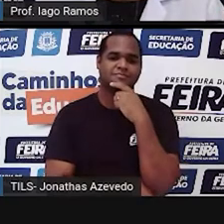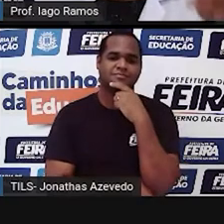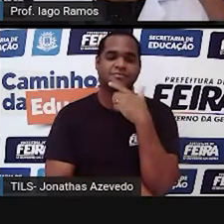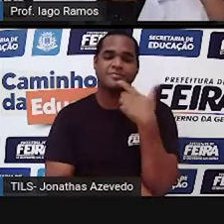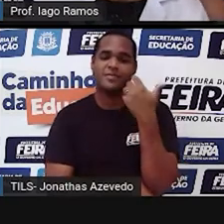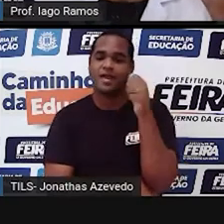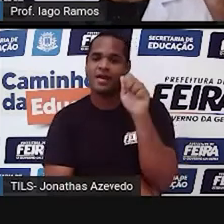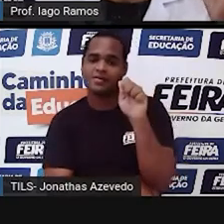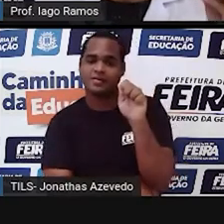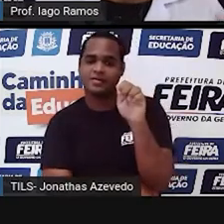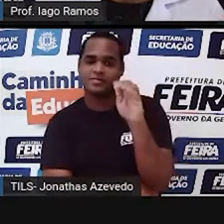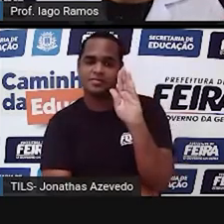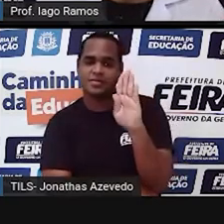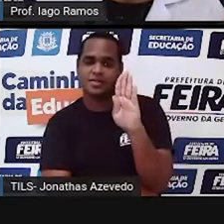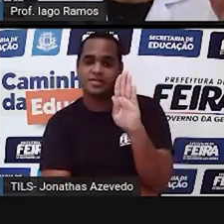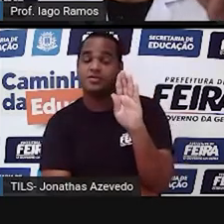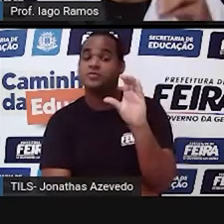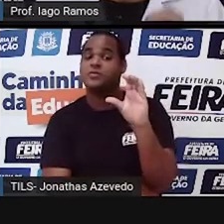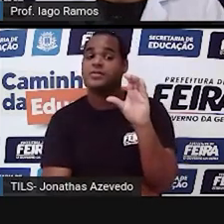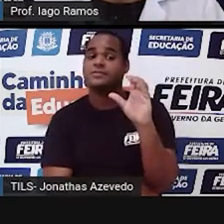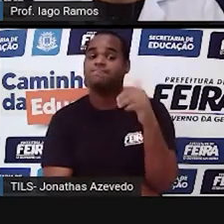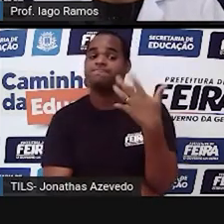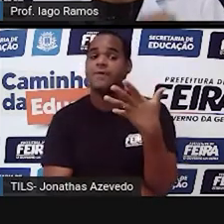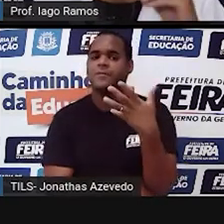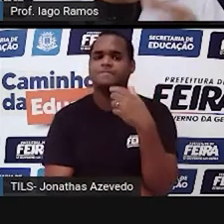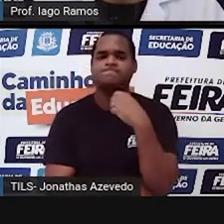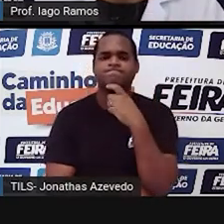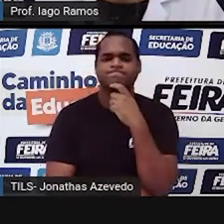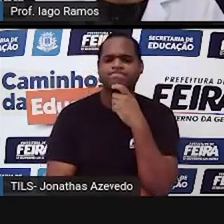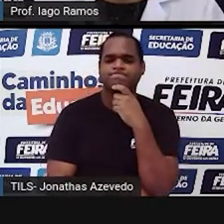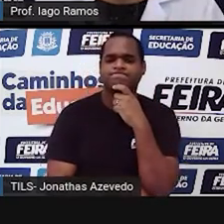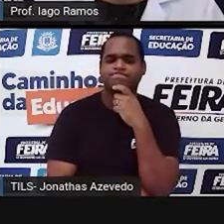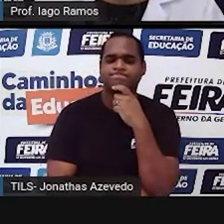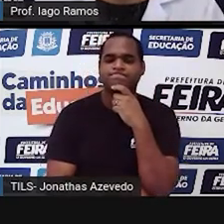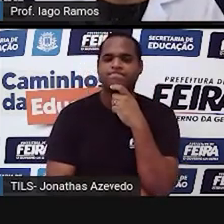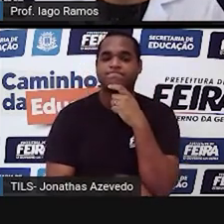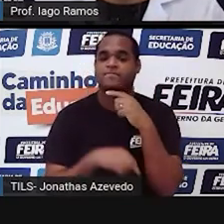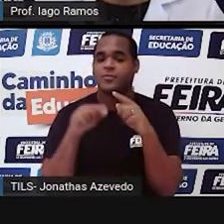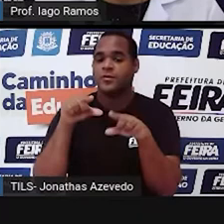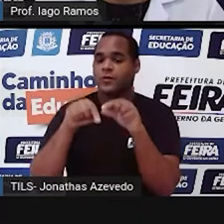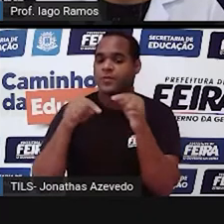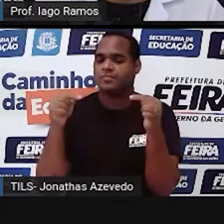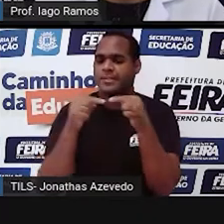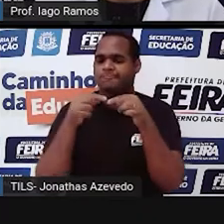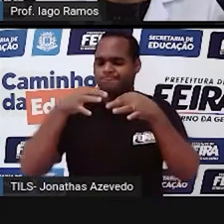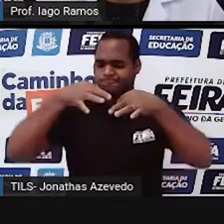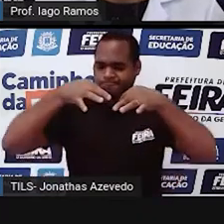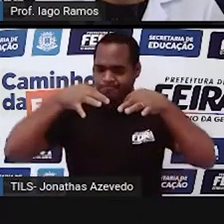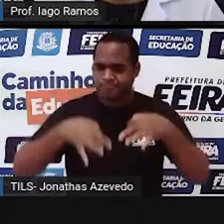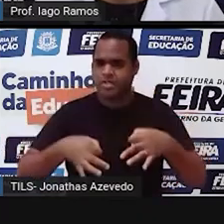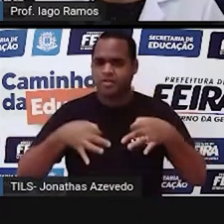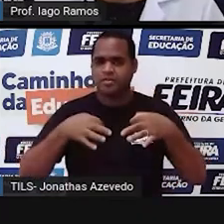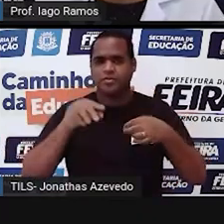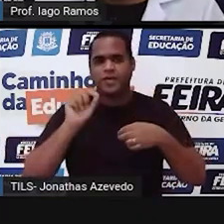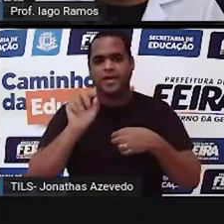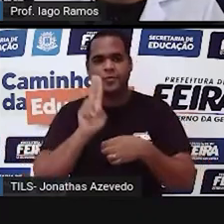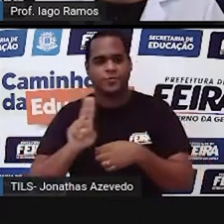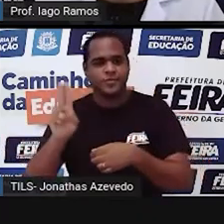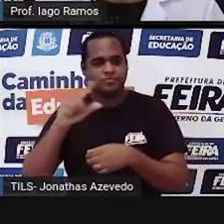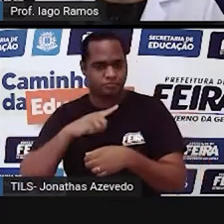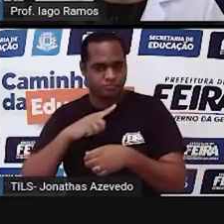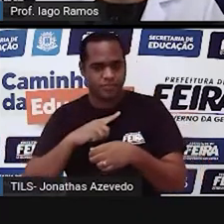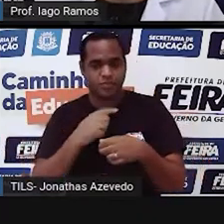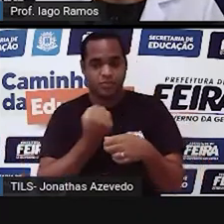letra A? É a letra B? Ou é a letra C a opção que escreve corretamente usando algarismos, né?